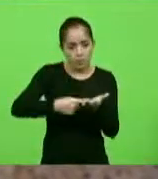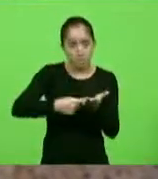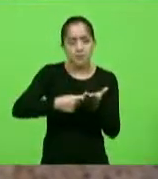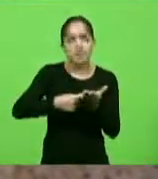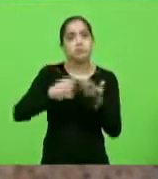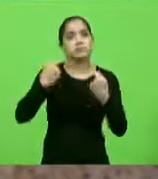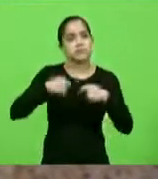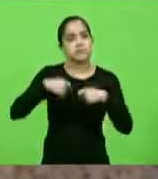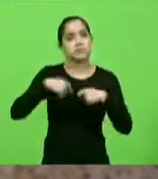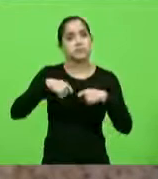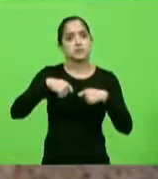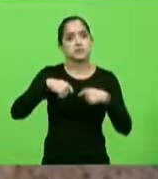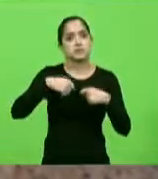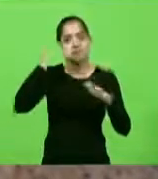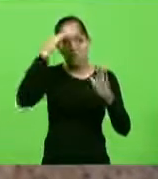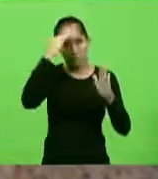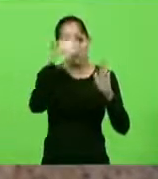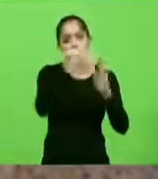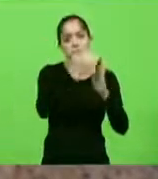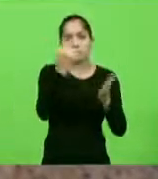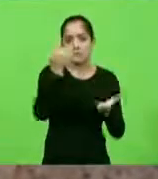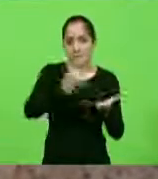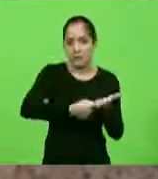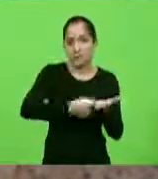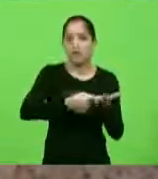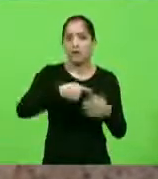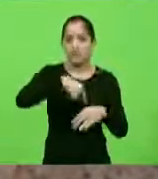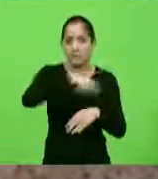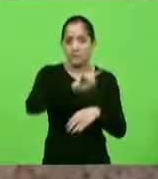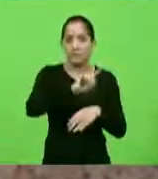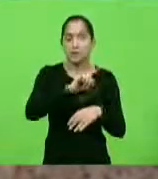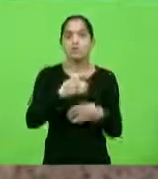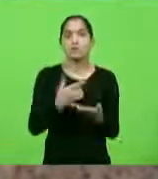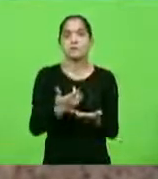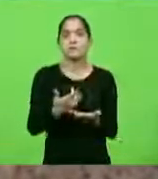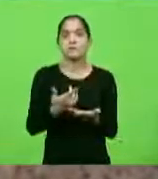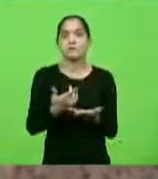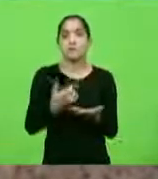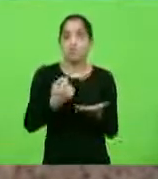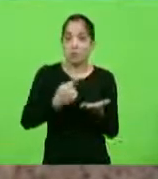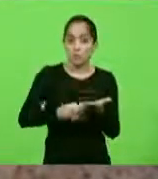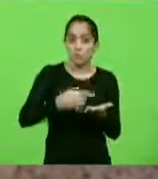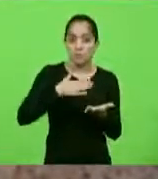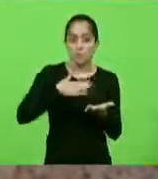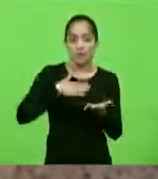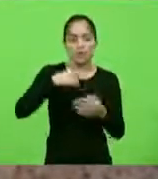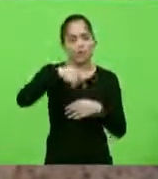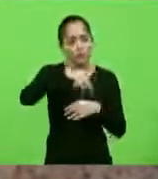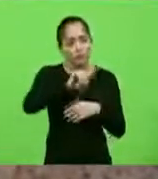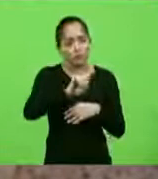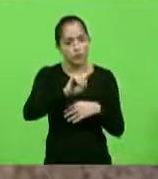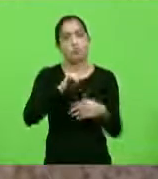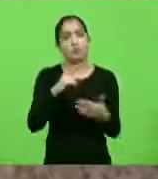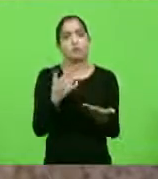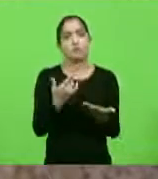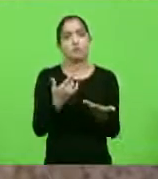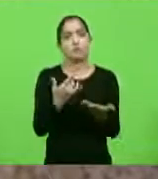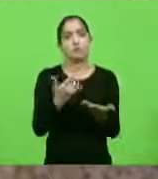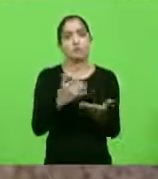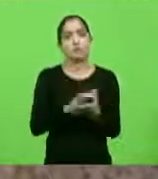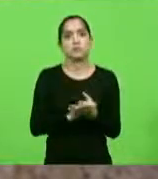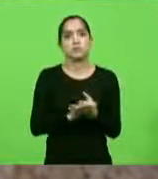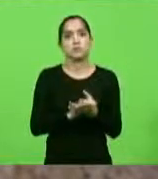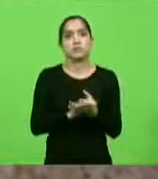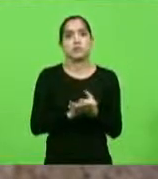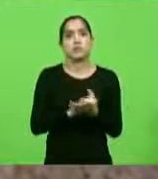honrá-la, então quando eu digo que eu estarei em um lugar, eu estou, quando eu marco um compromisso, eu vou nesse compromisso, quando eu digo que eu vou atender